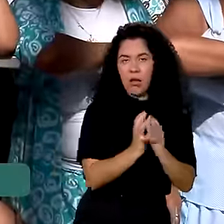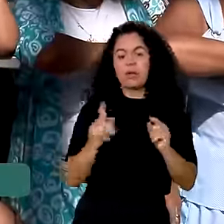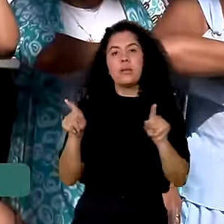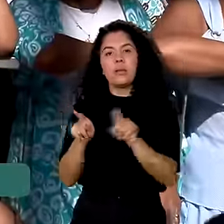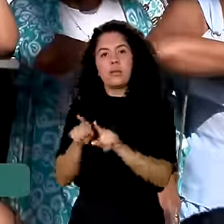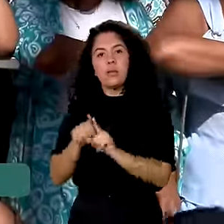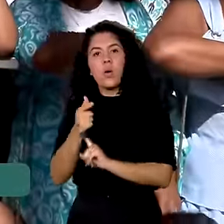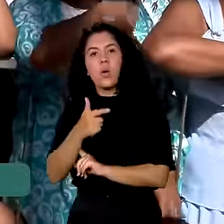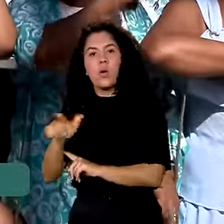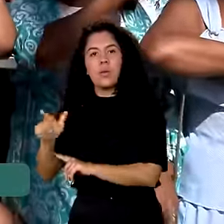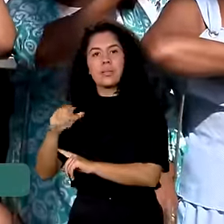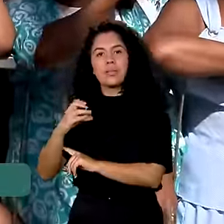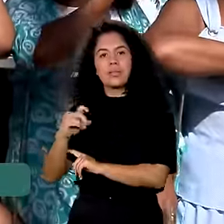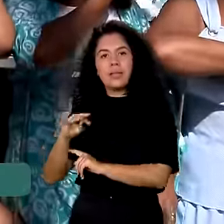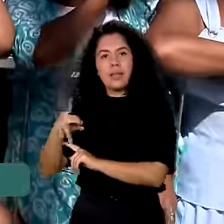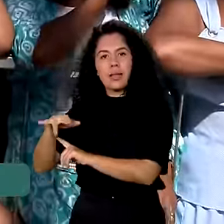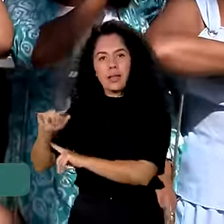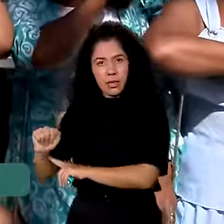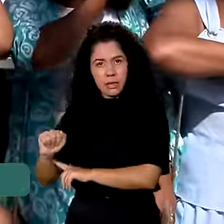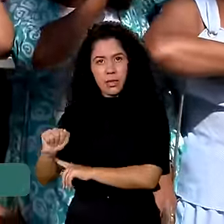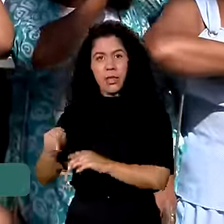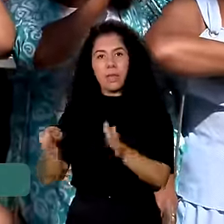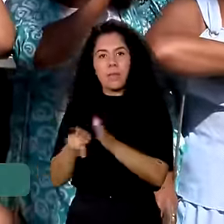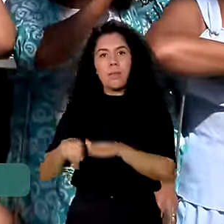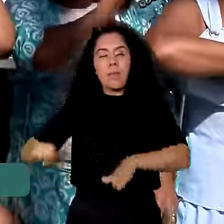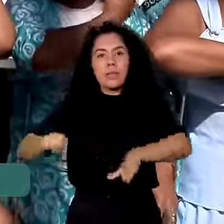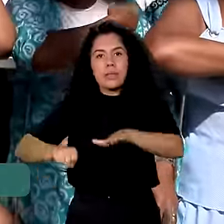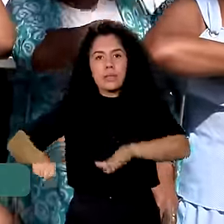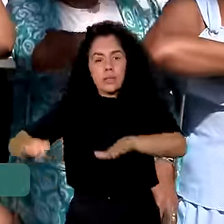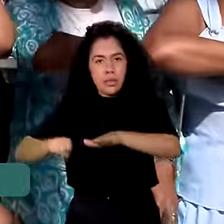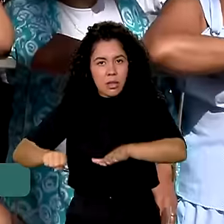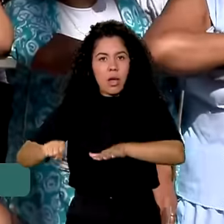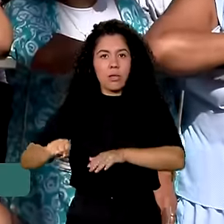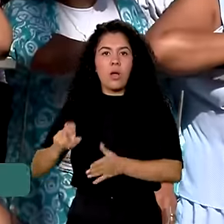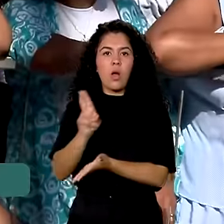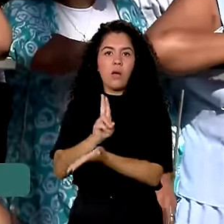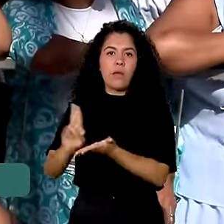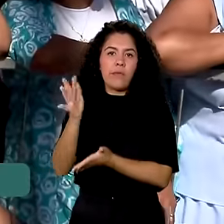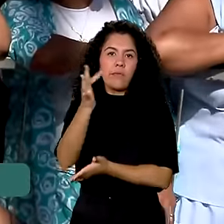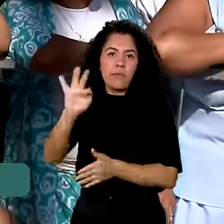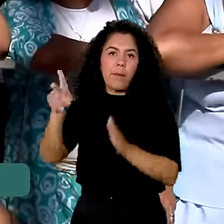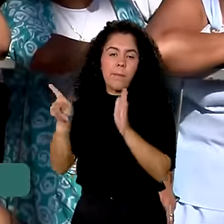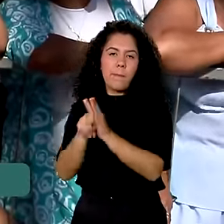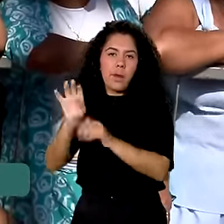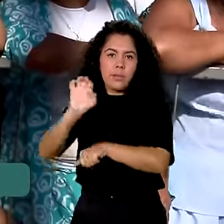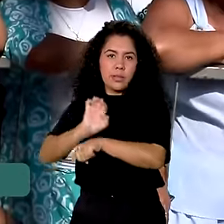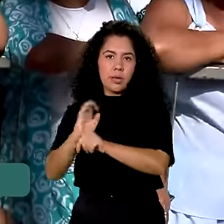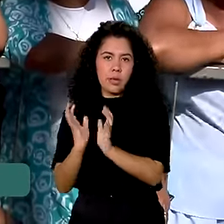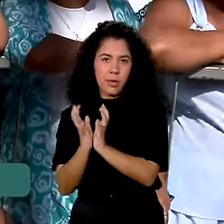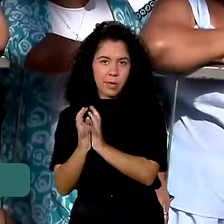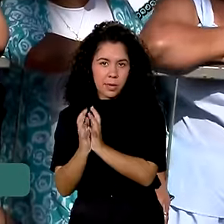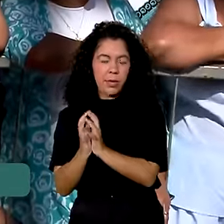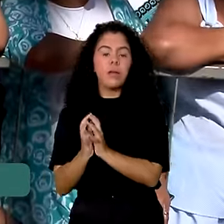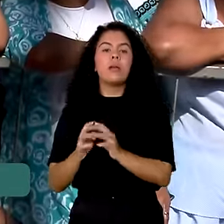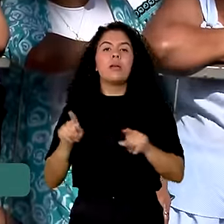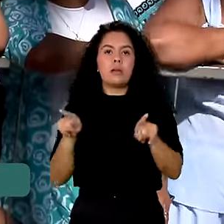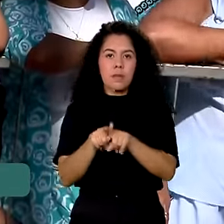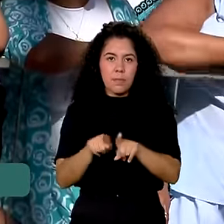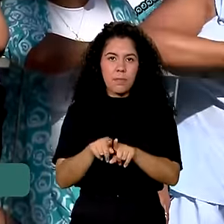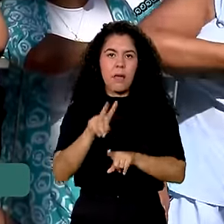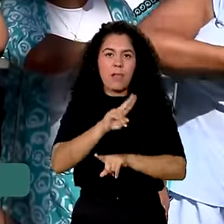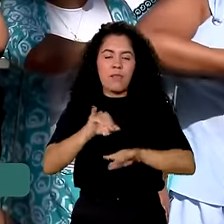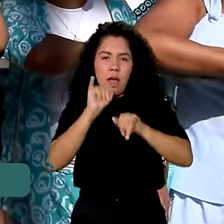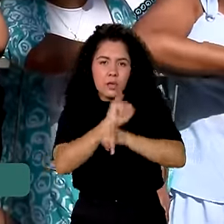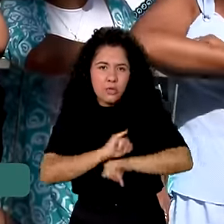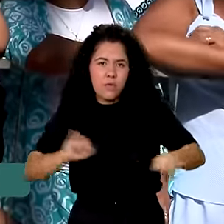em sertania, o campus do sertão da Universidade Federal também de Pernambuco. E na mesma cerimônia serão feitos